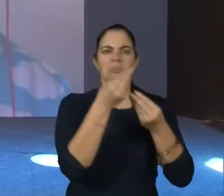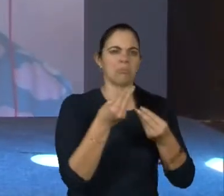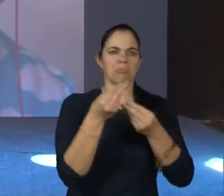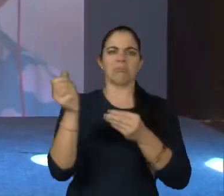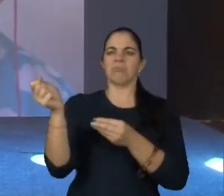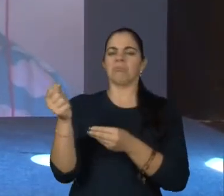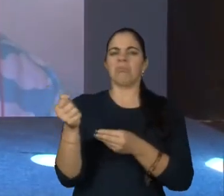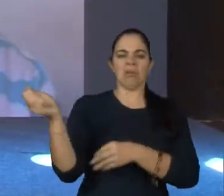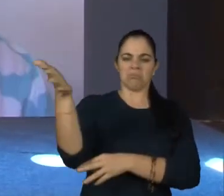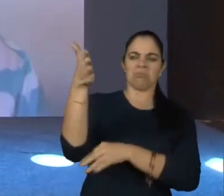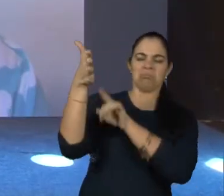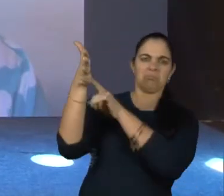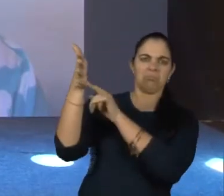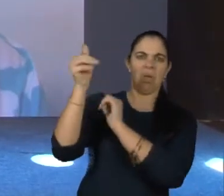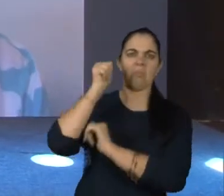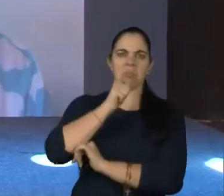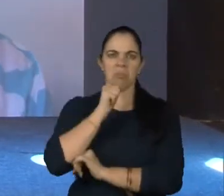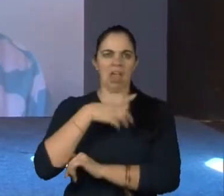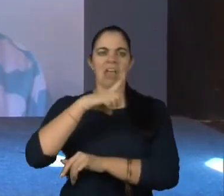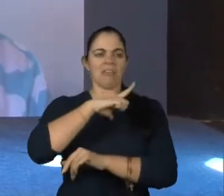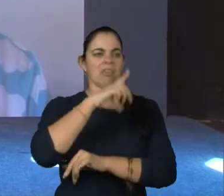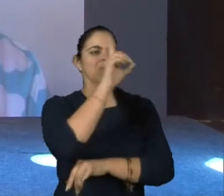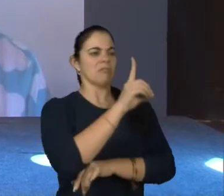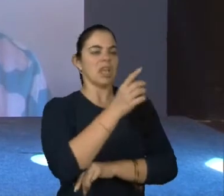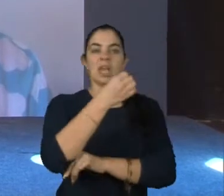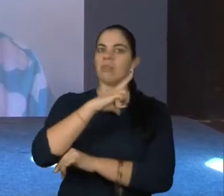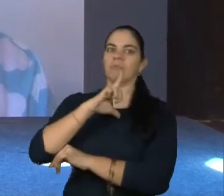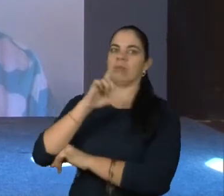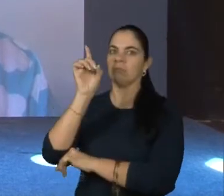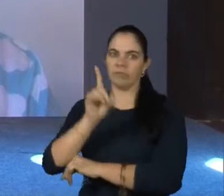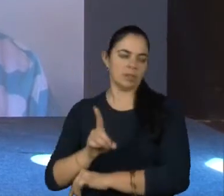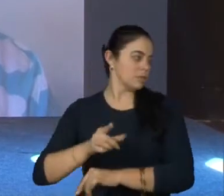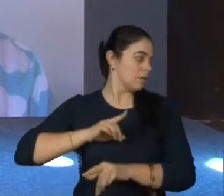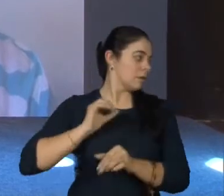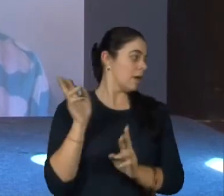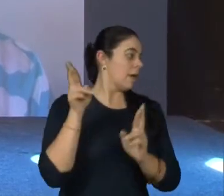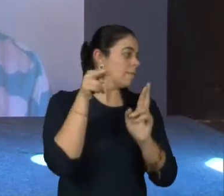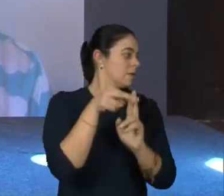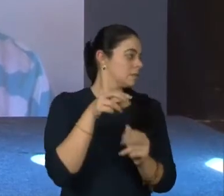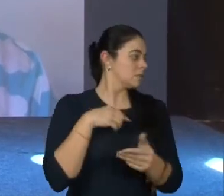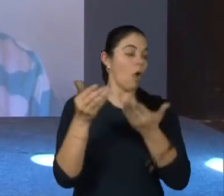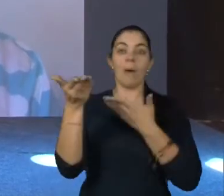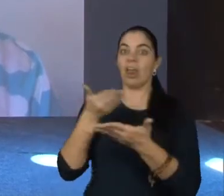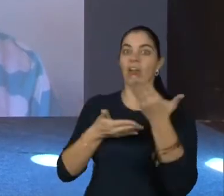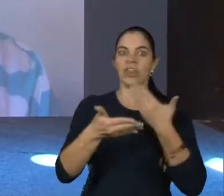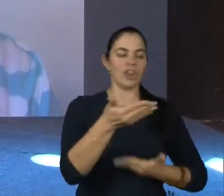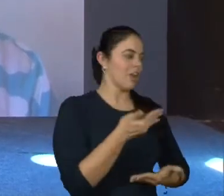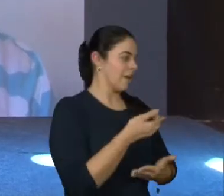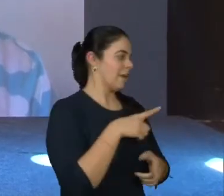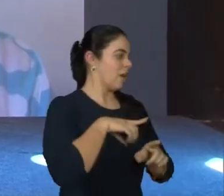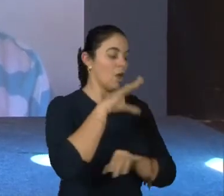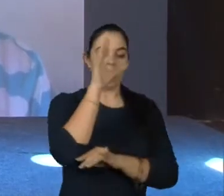tanto com deficiência ou sem deficiência. A representatividade, para mim, é isso. É uma troca. Eu posso